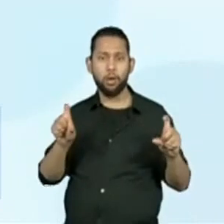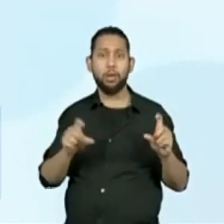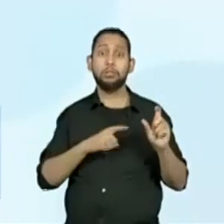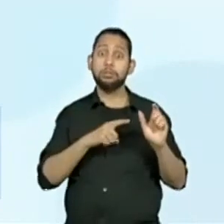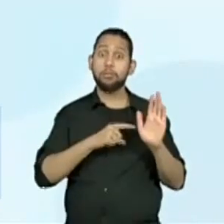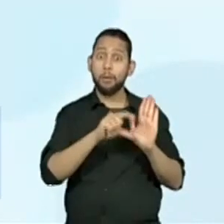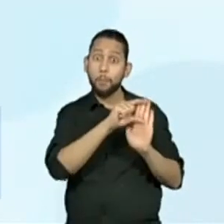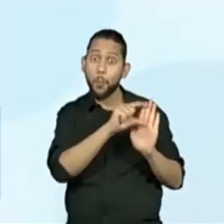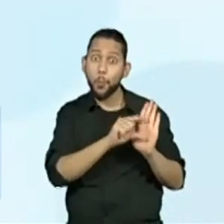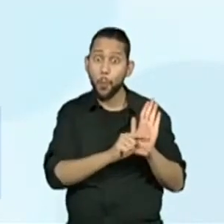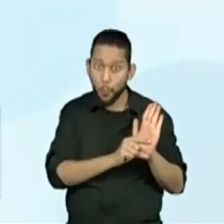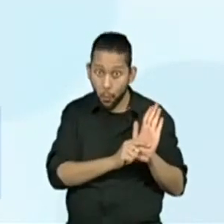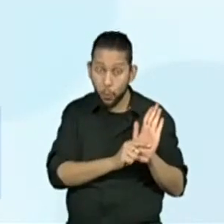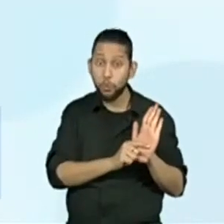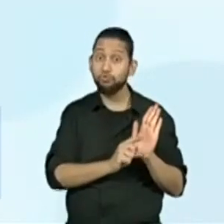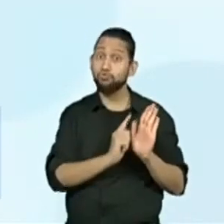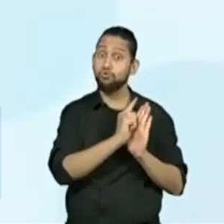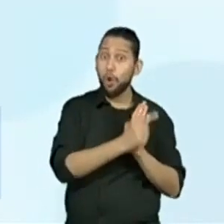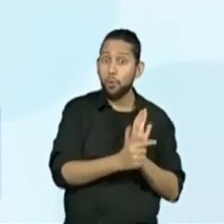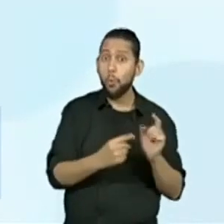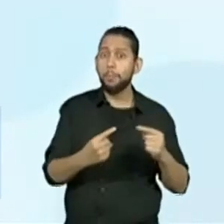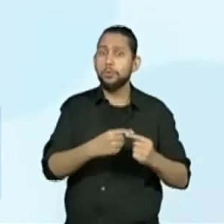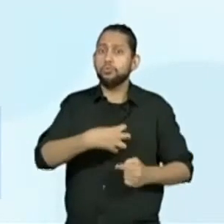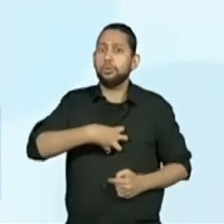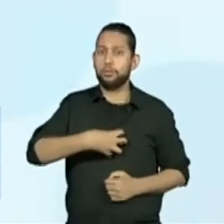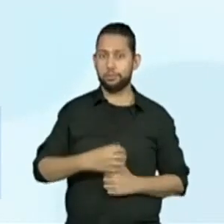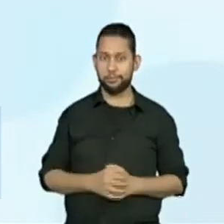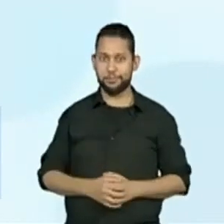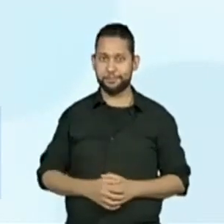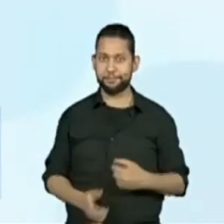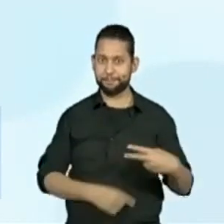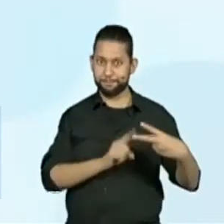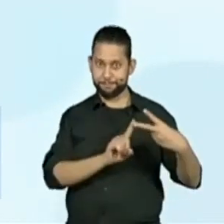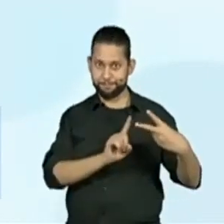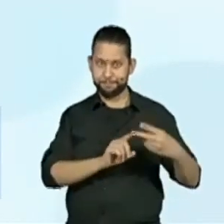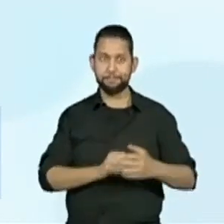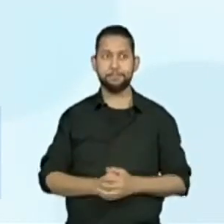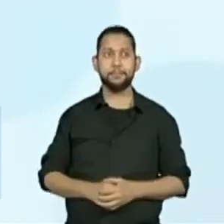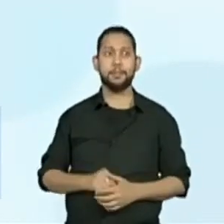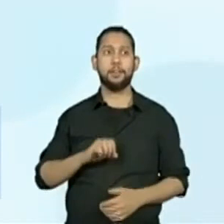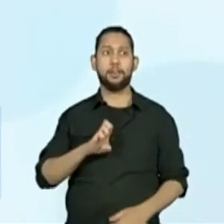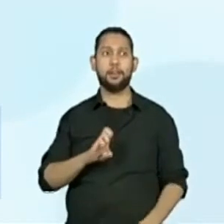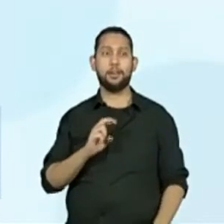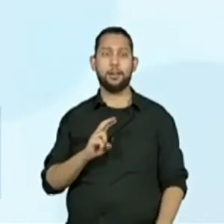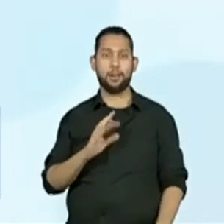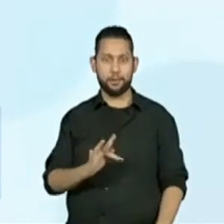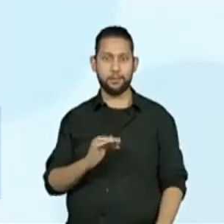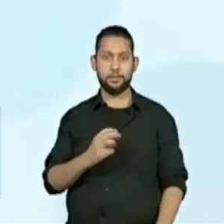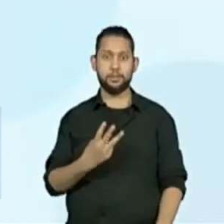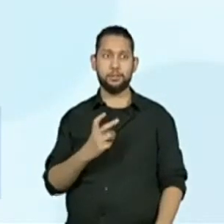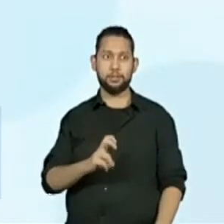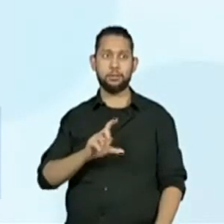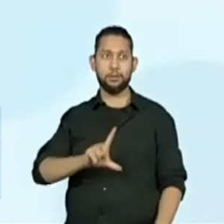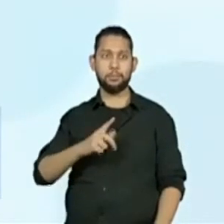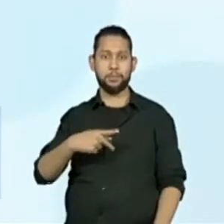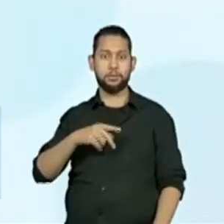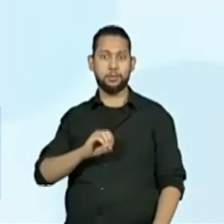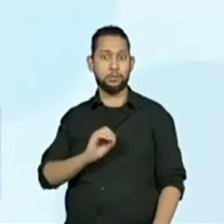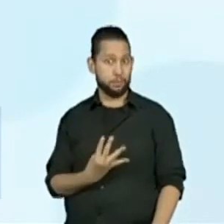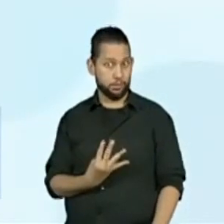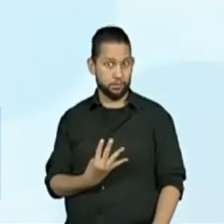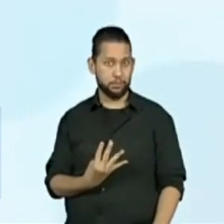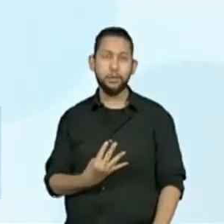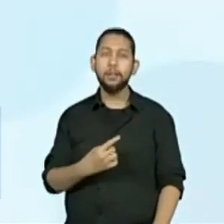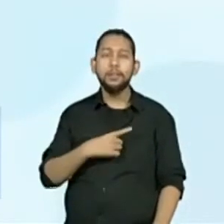composicional e o estilo do gênero. Segunda habilidade, EF35LP04. Inferir